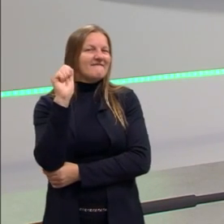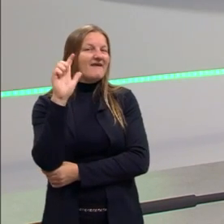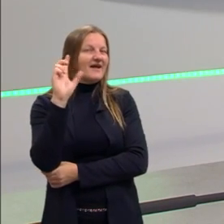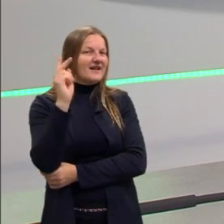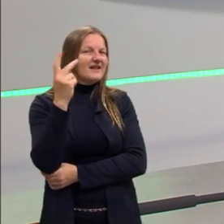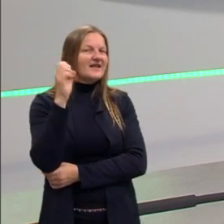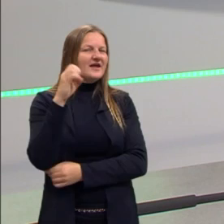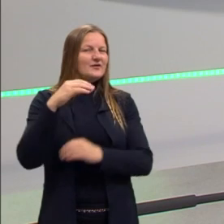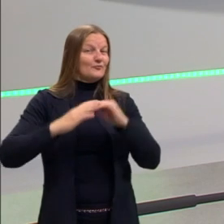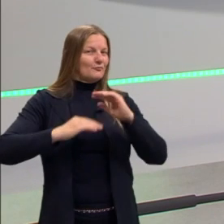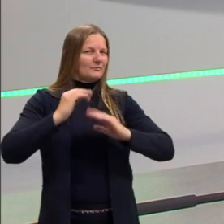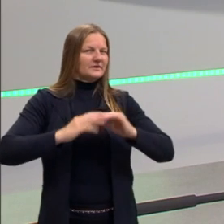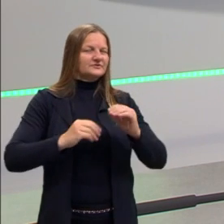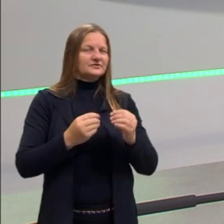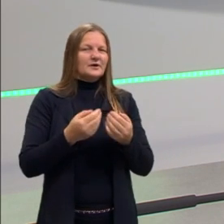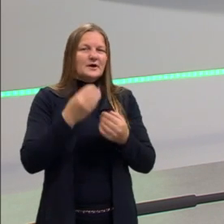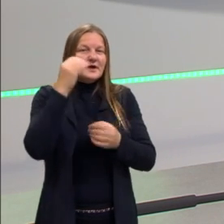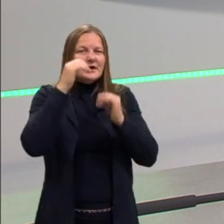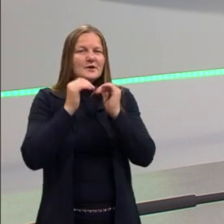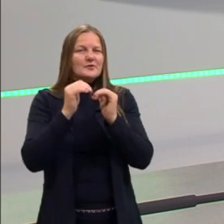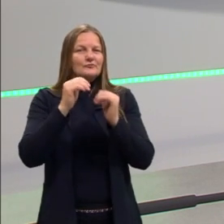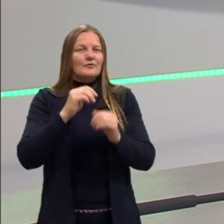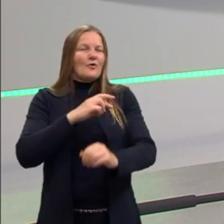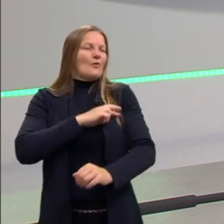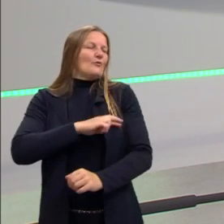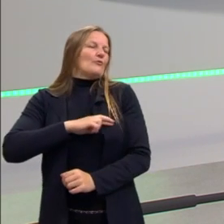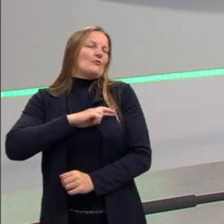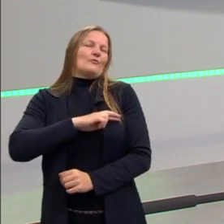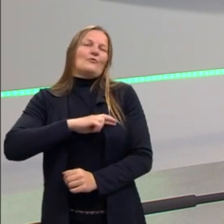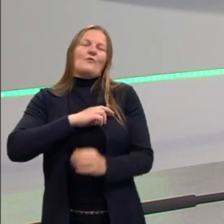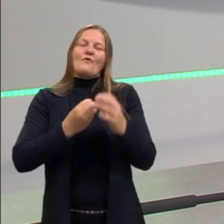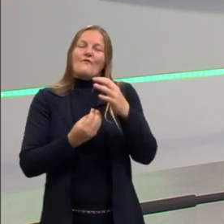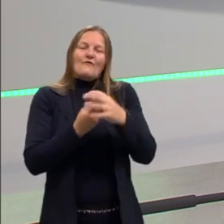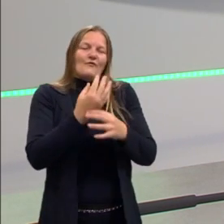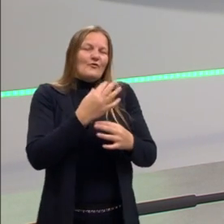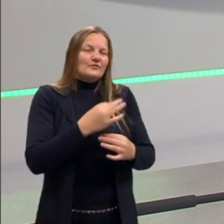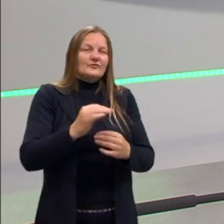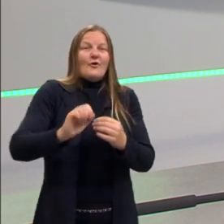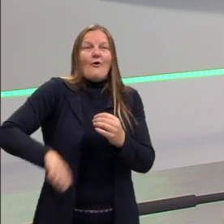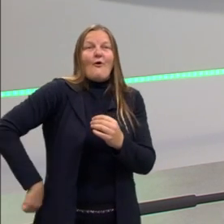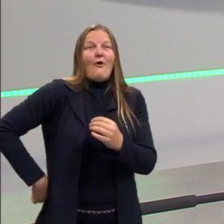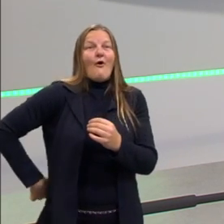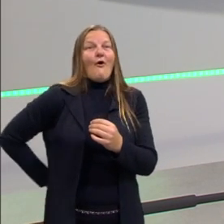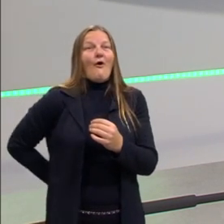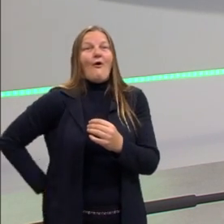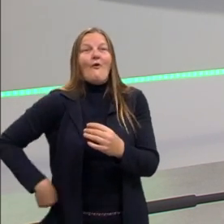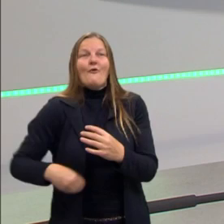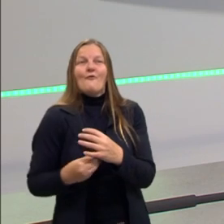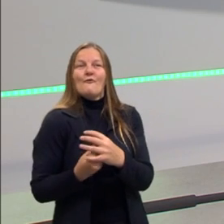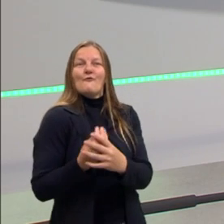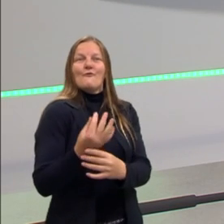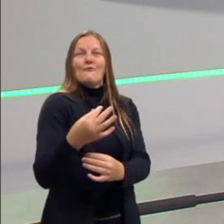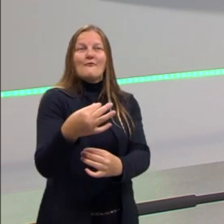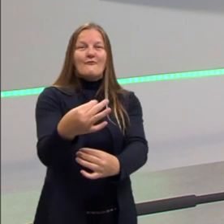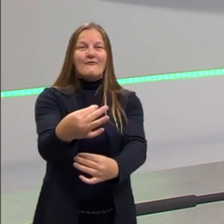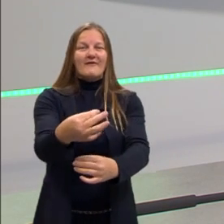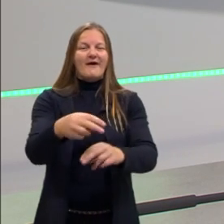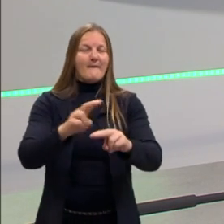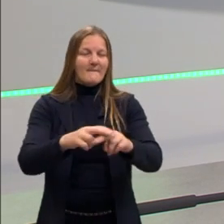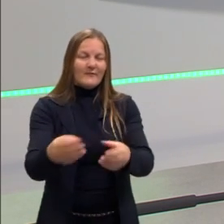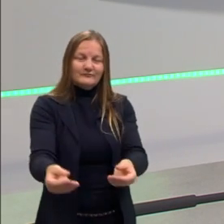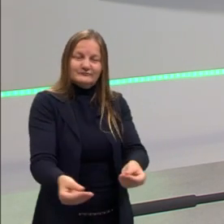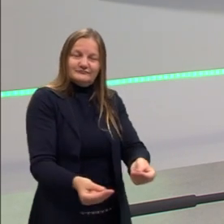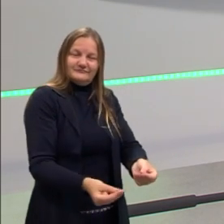atitude, que hoje a gente diz que é romântica, como dar flores, abrir a porta do carro, puxar a cadeira para a moça sentar.